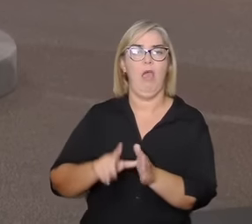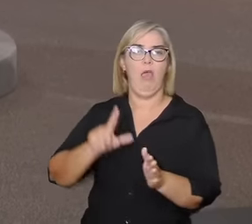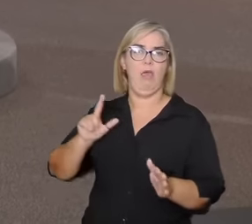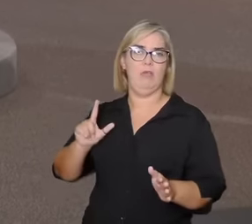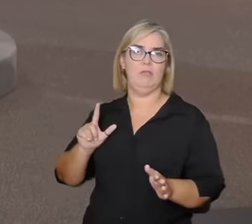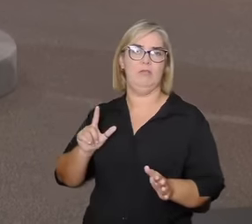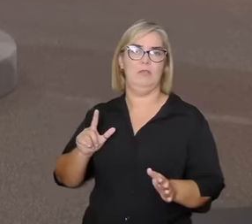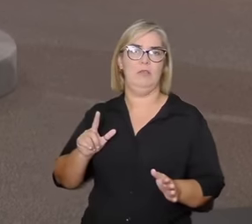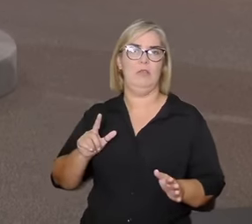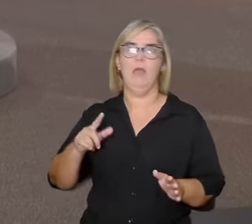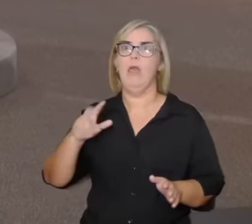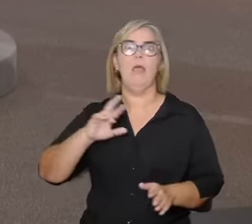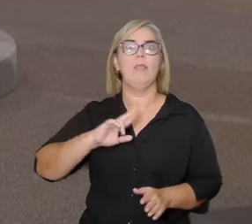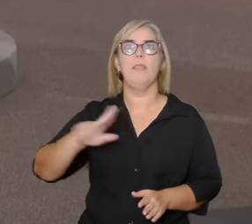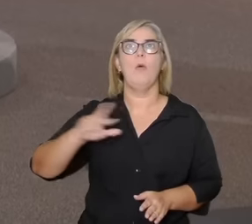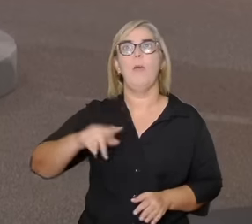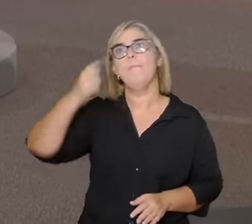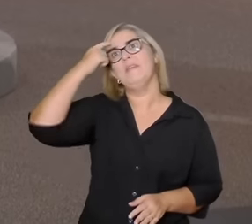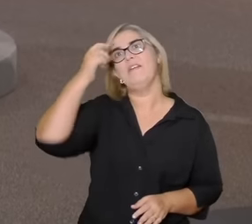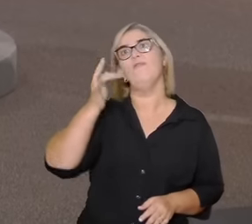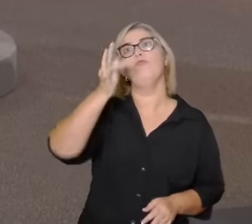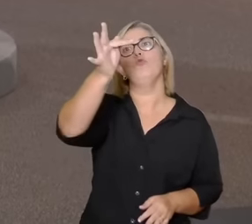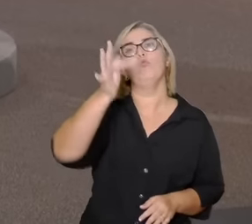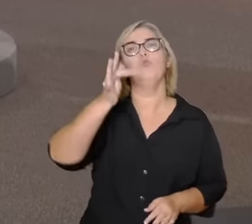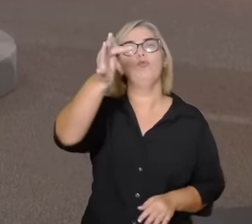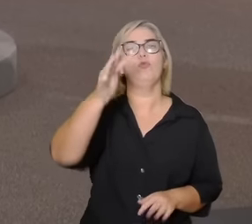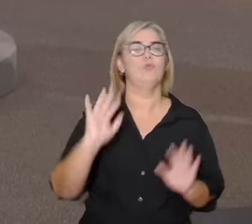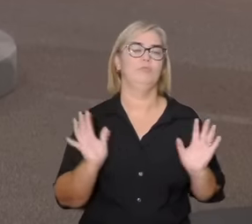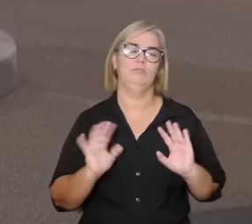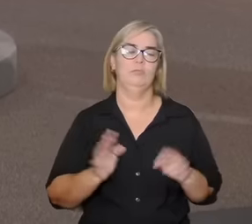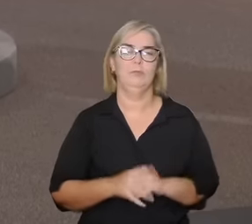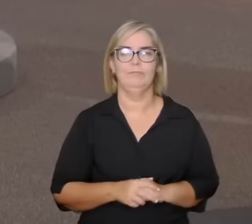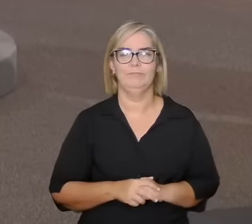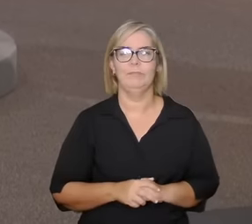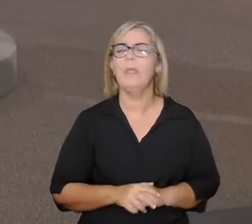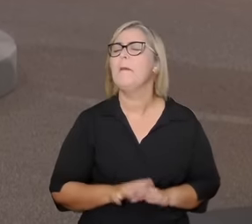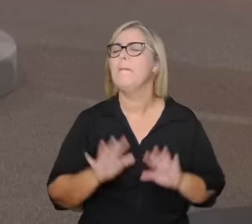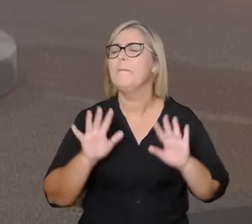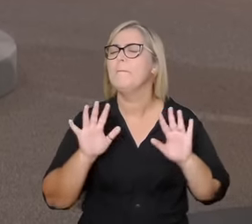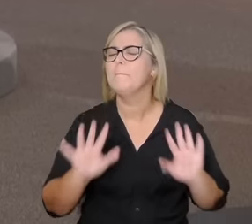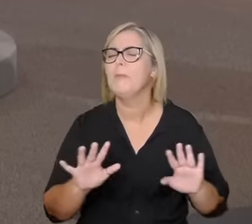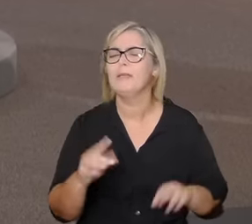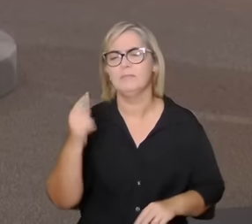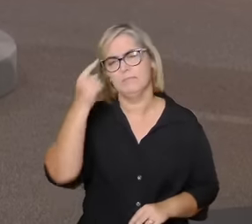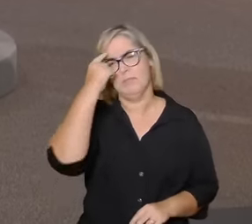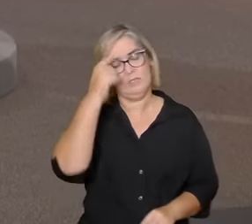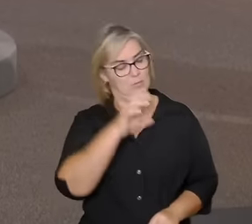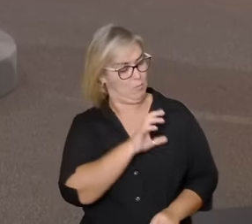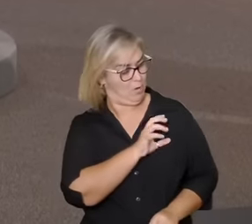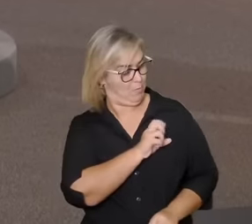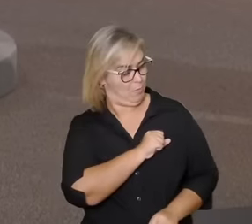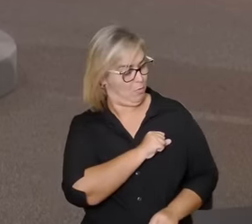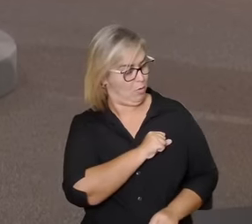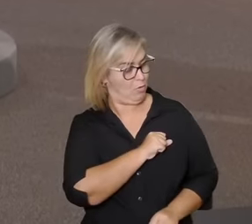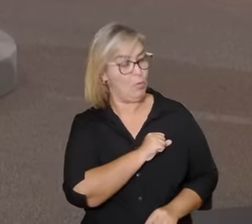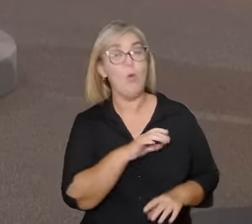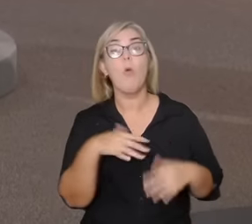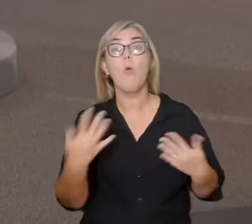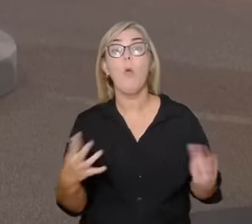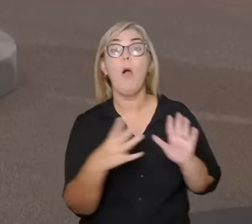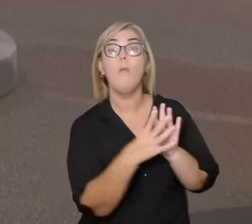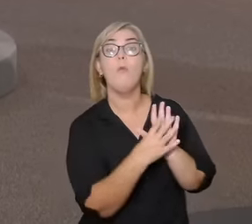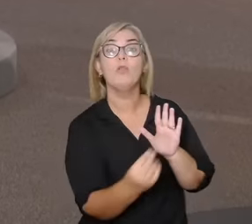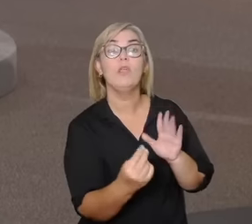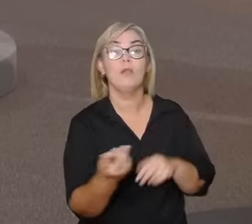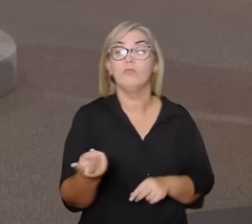de amor talvez o amor seja mais fácil se instalar num desses modelos imagino que a gente suspeite qual seja mas com mais